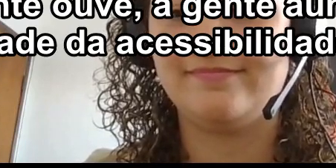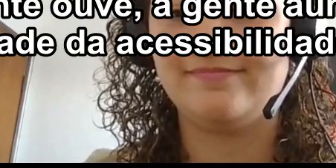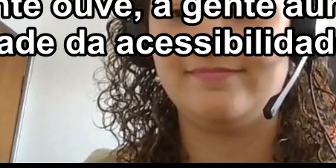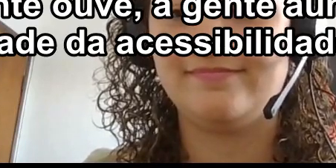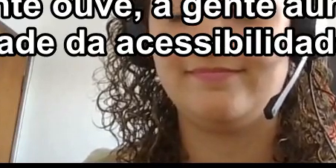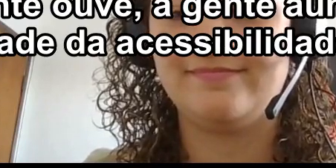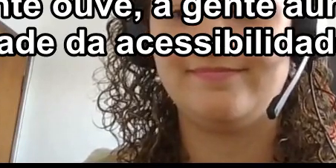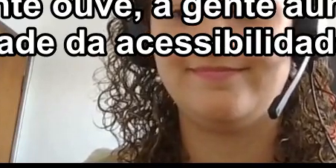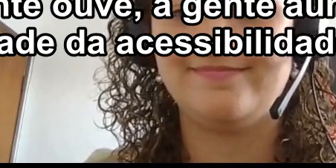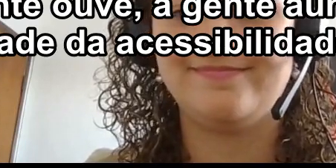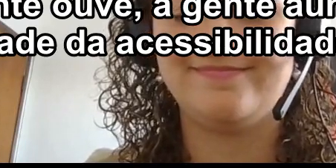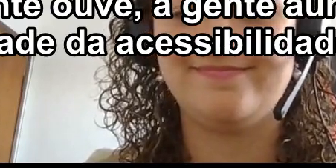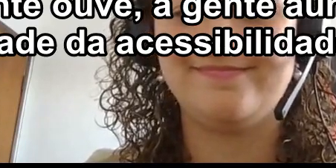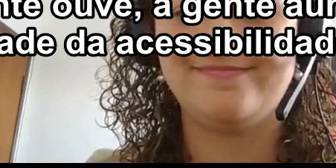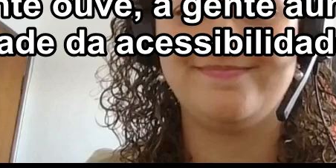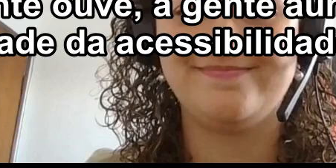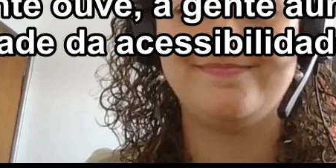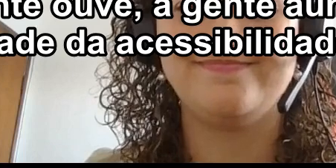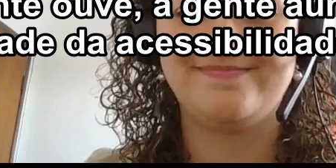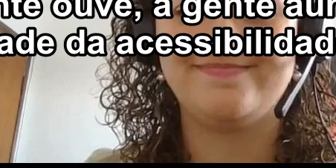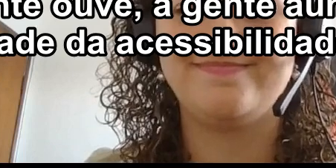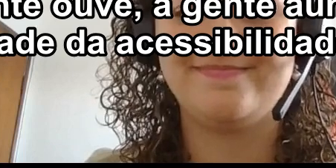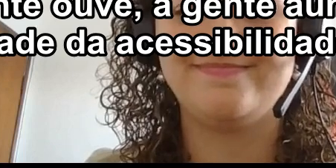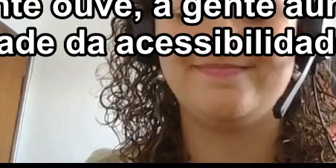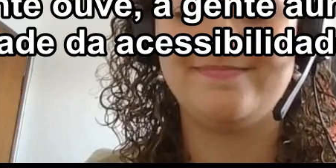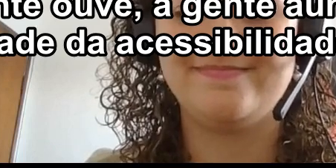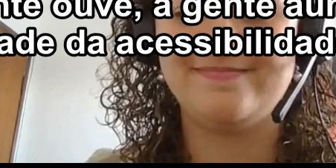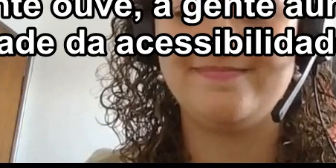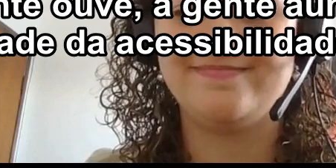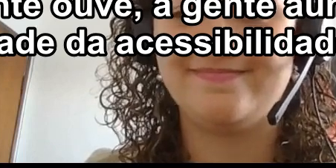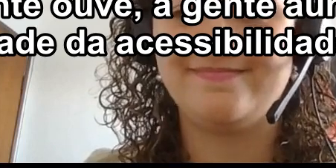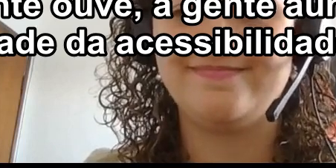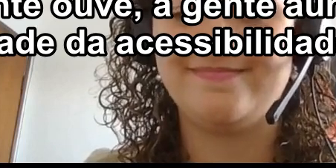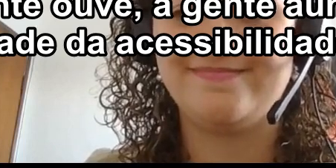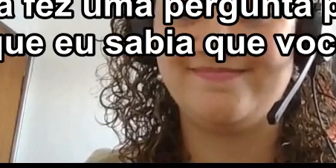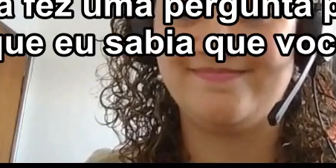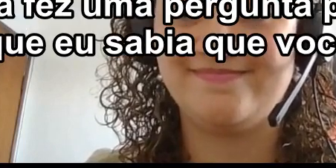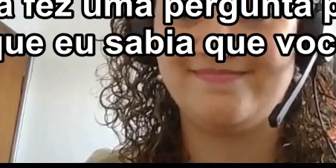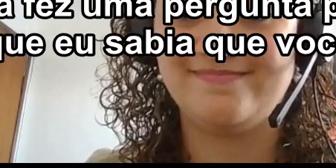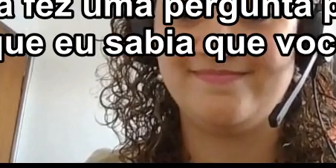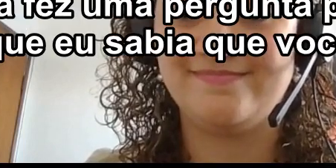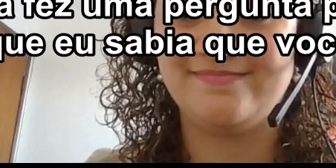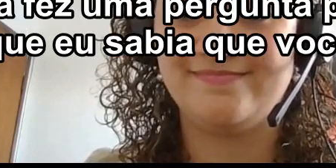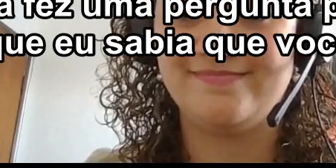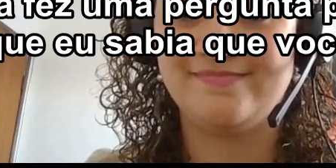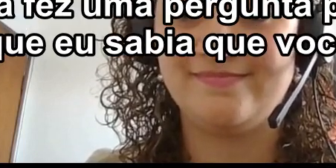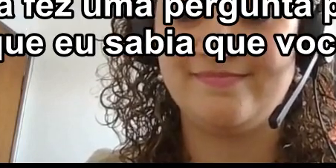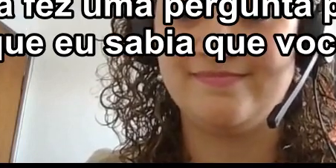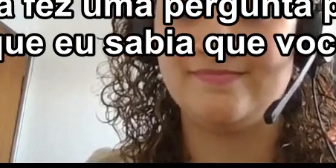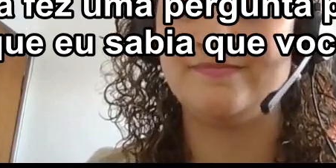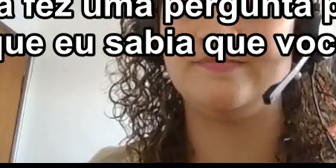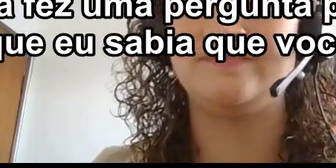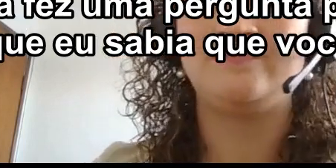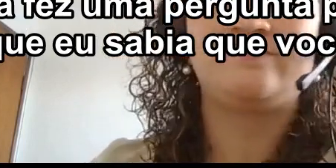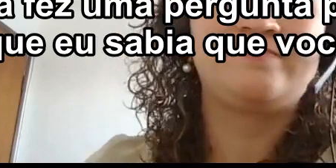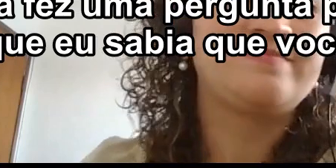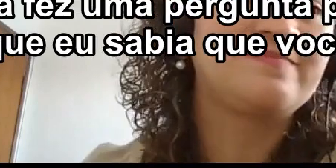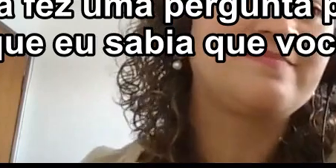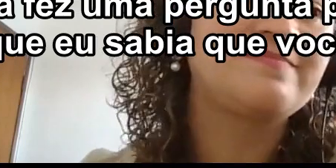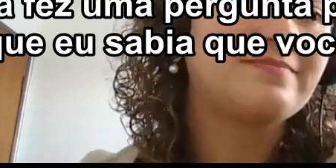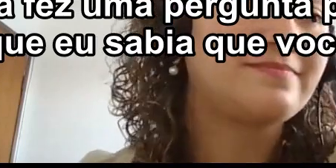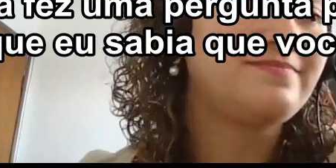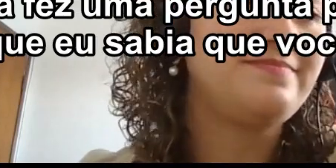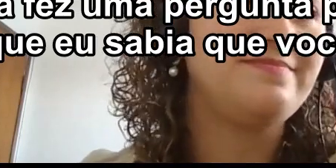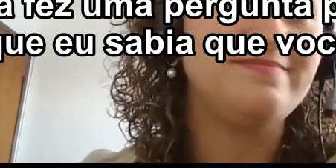pouquinho mais a nossa visibilidade, da acessibilidade. Isso é muito bom. E a Jennifer, ela fez uma pergunta para